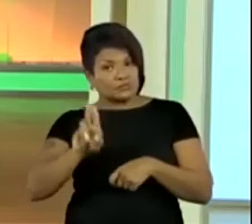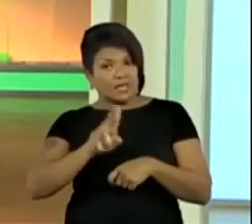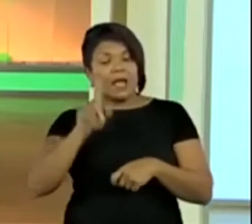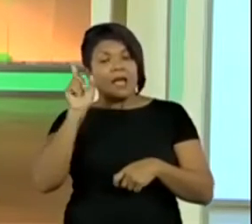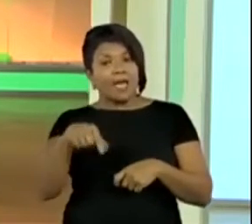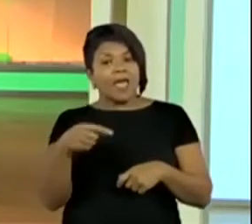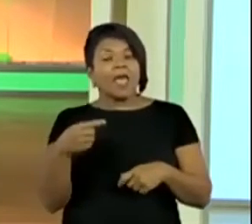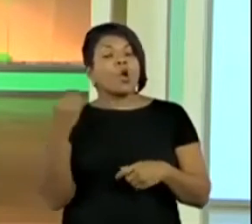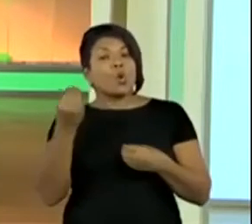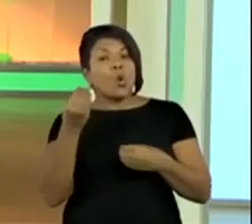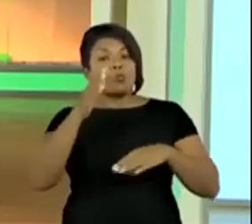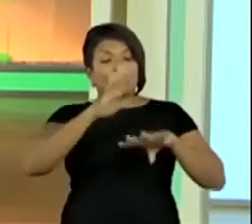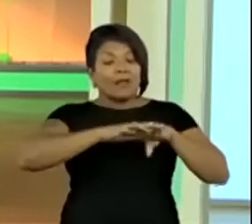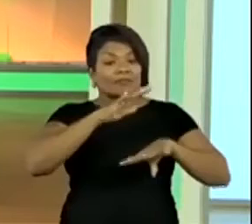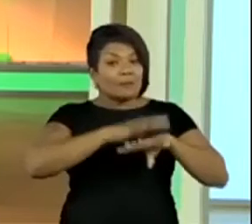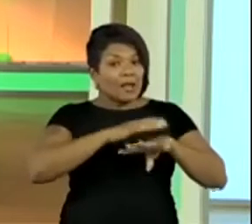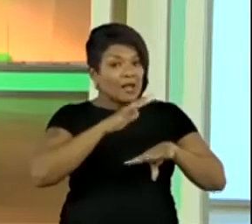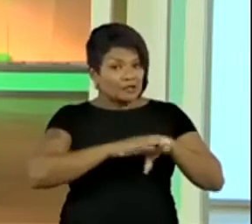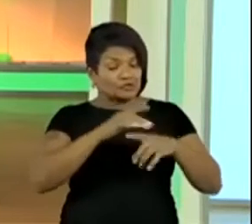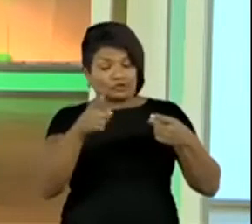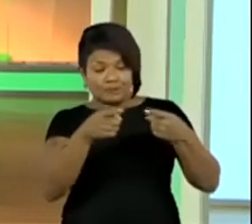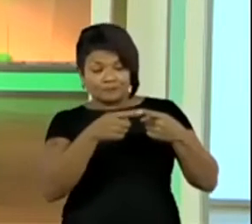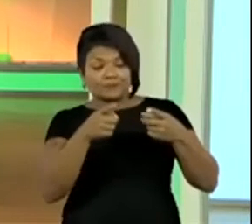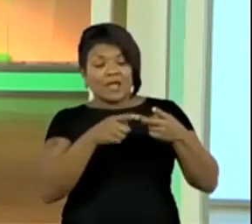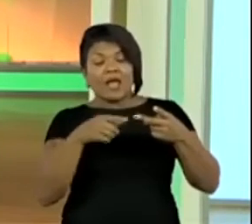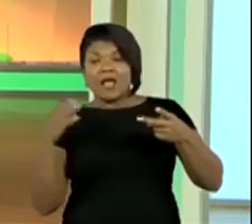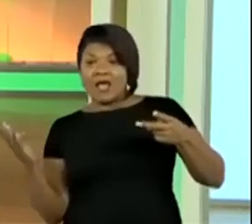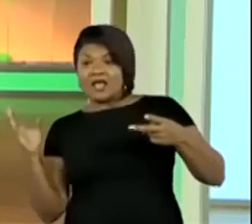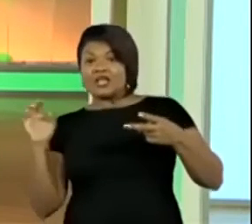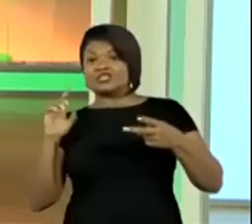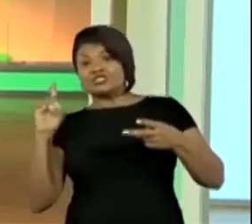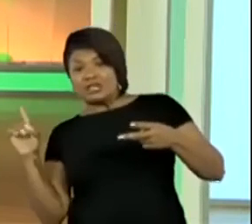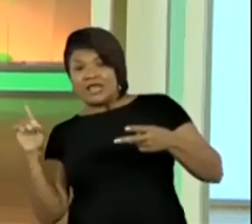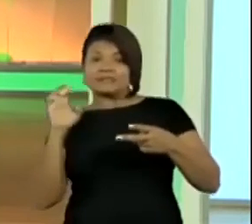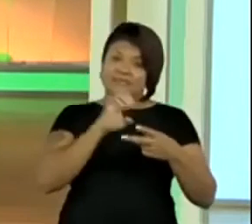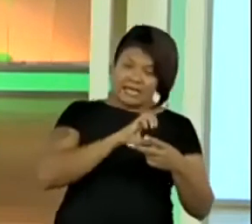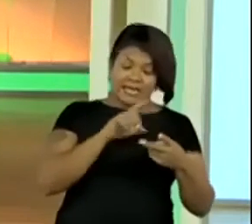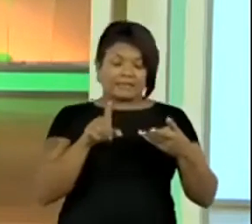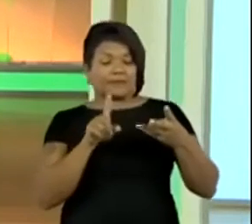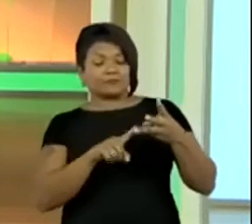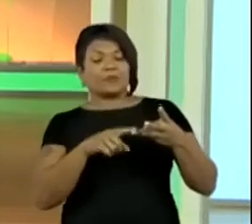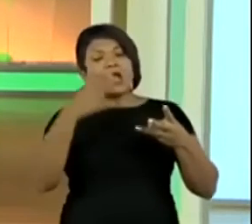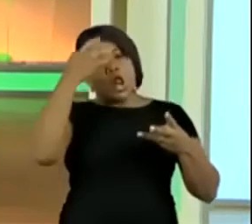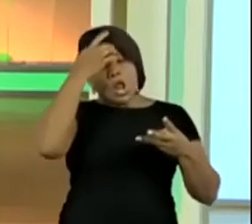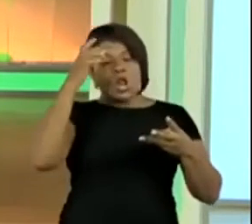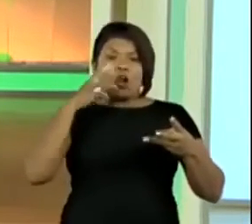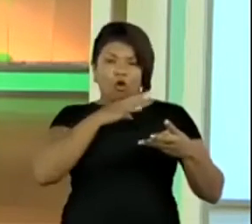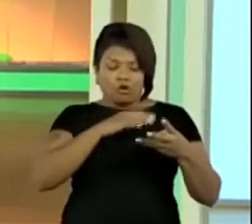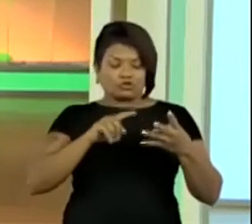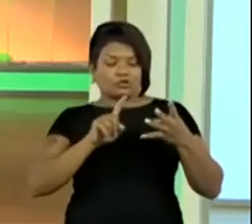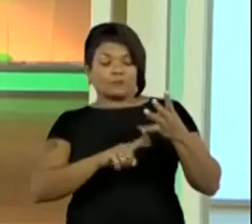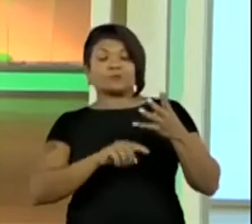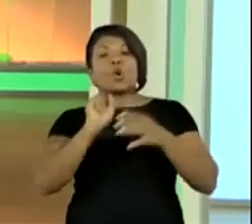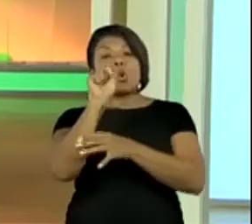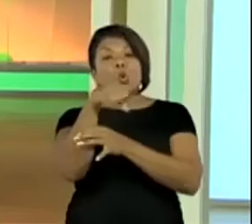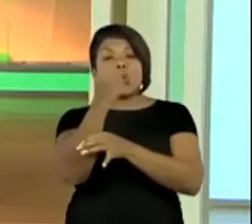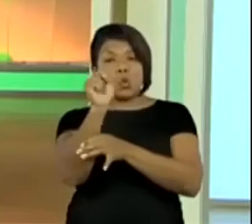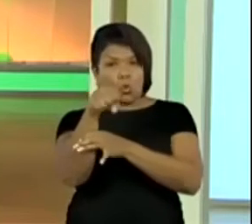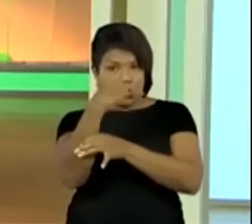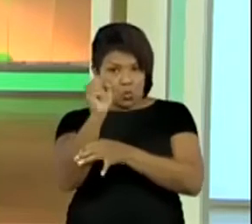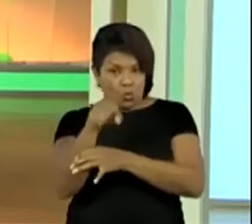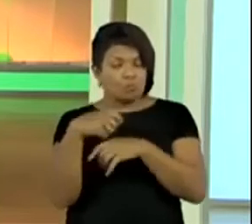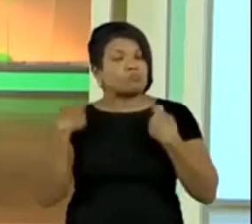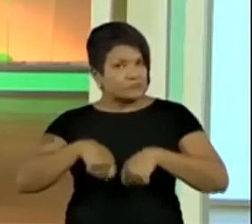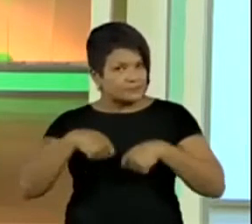as noções de matemática, lateralidade, noção lógica, coordenação motora. Olha que